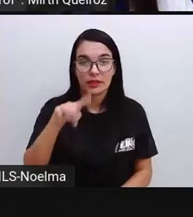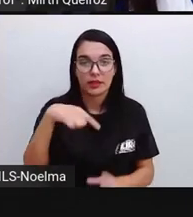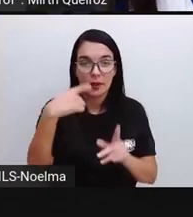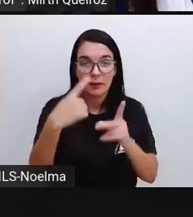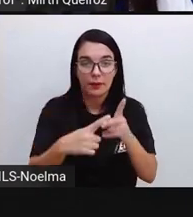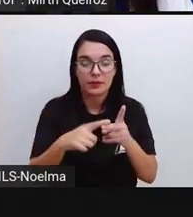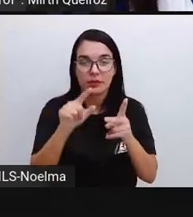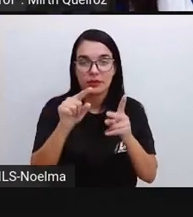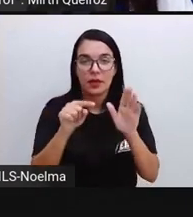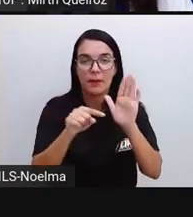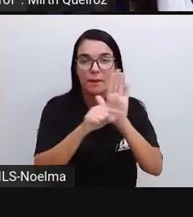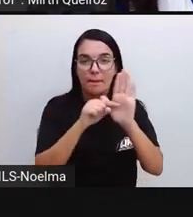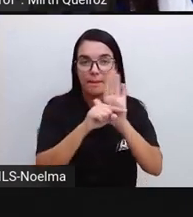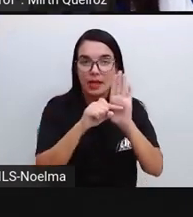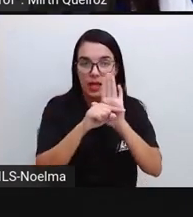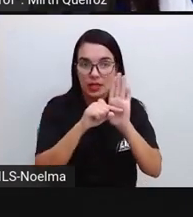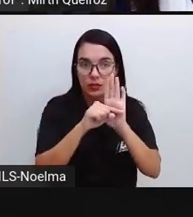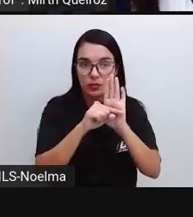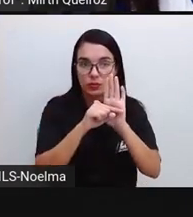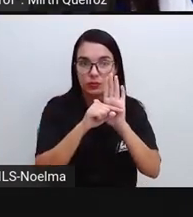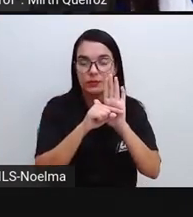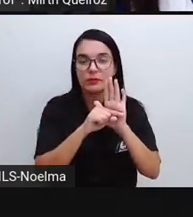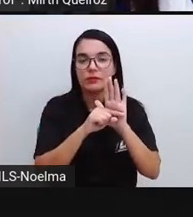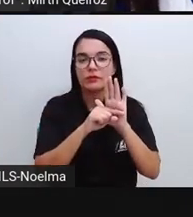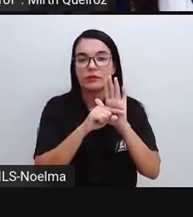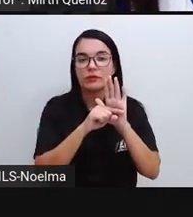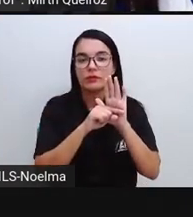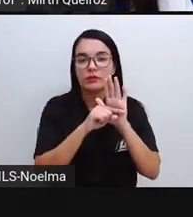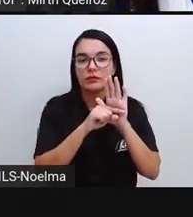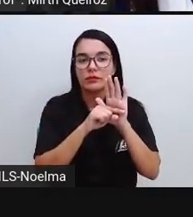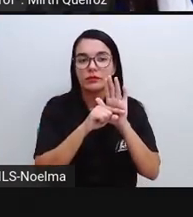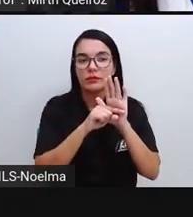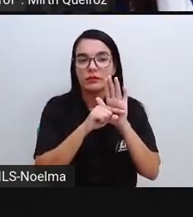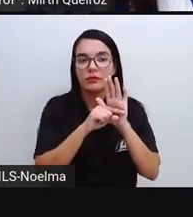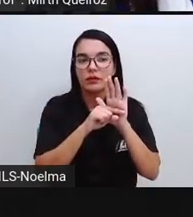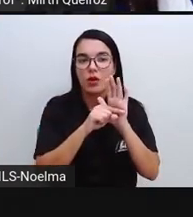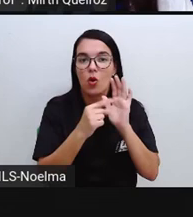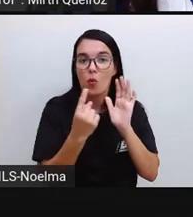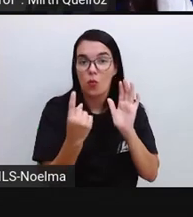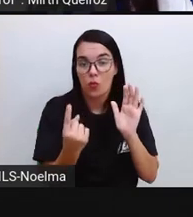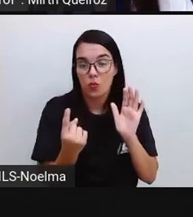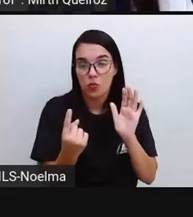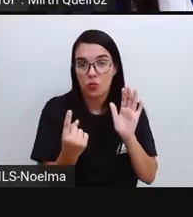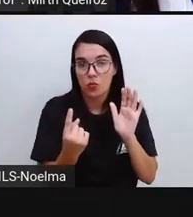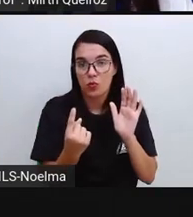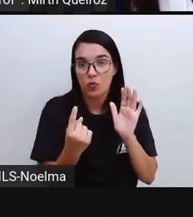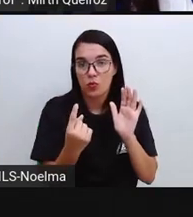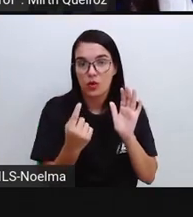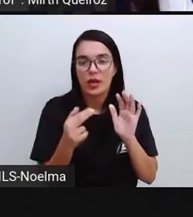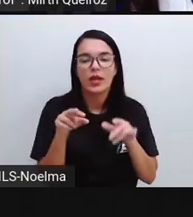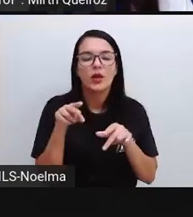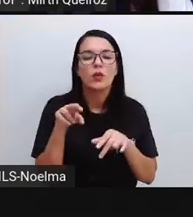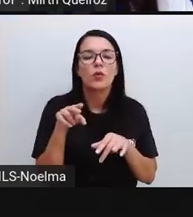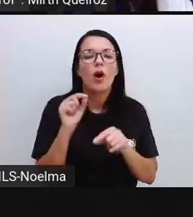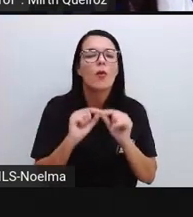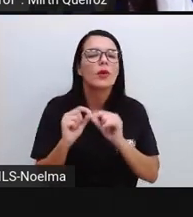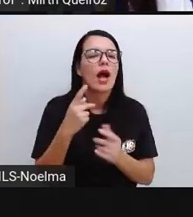as teclas. Menos, que é a de subtração, 1 e igual.